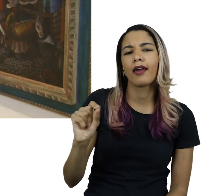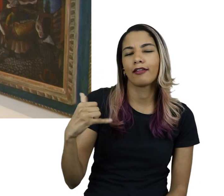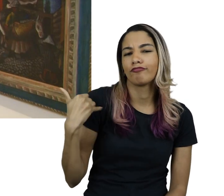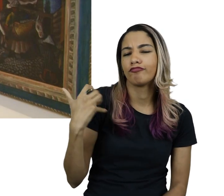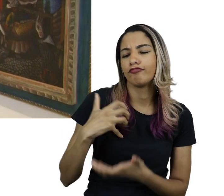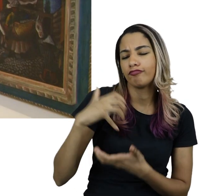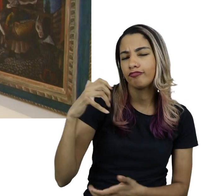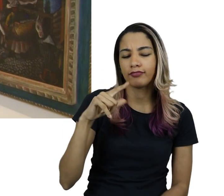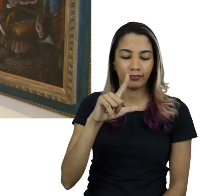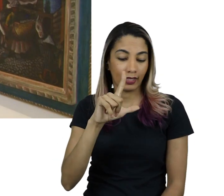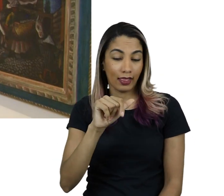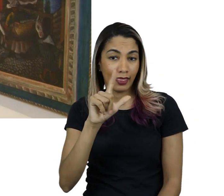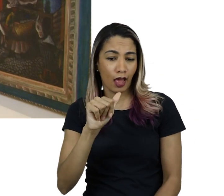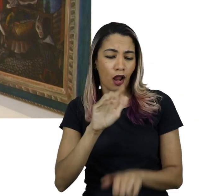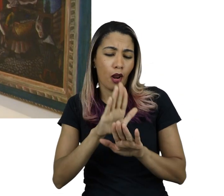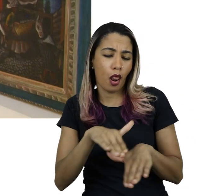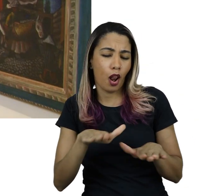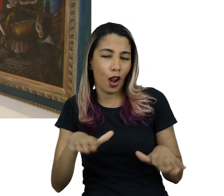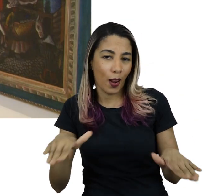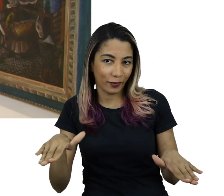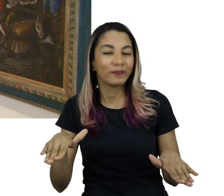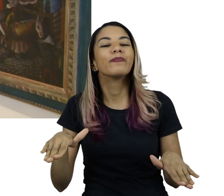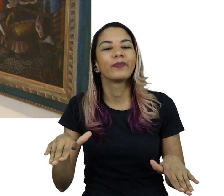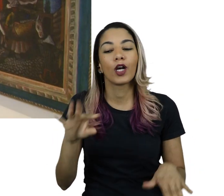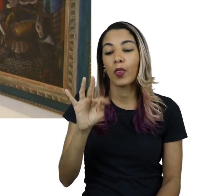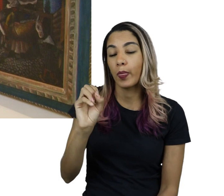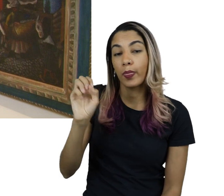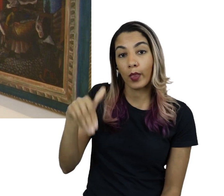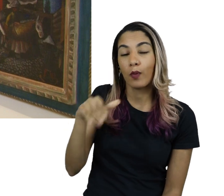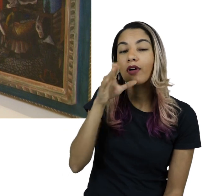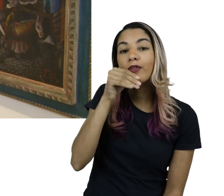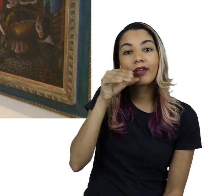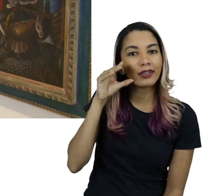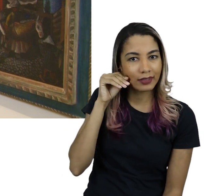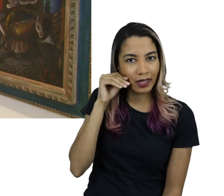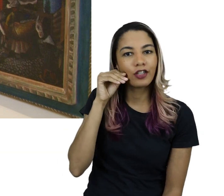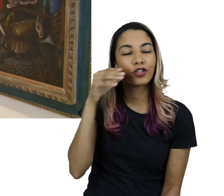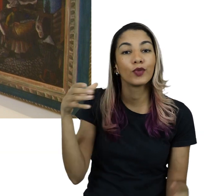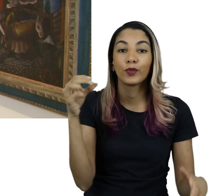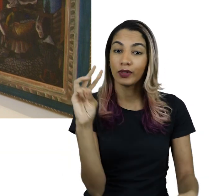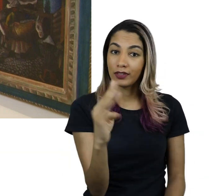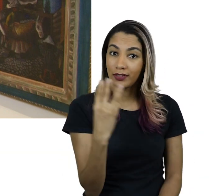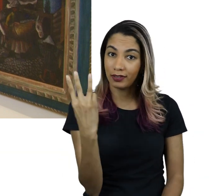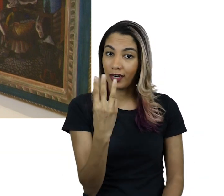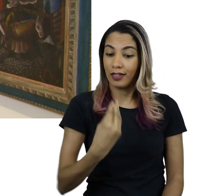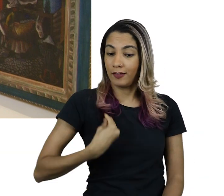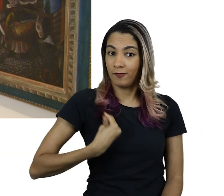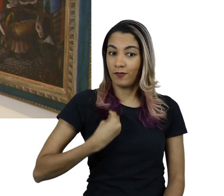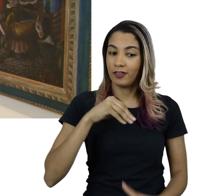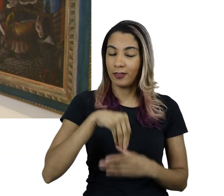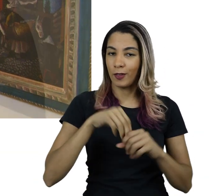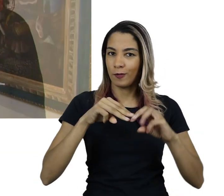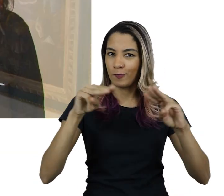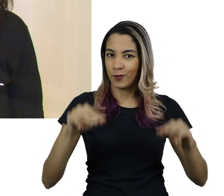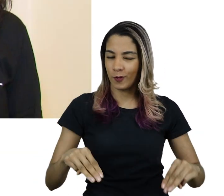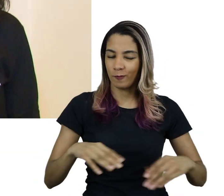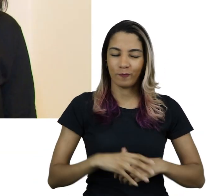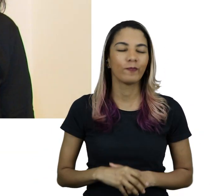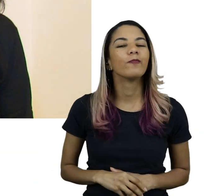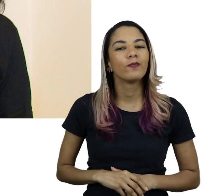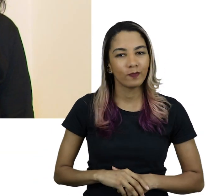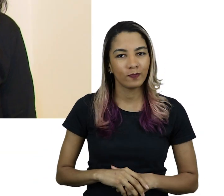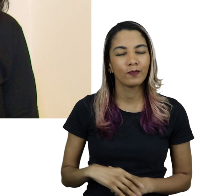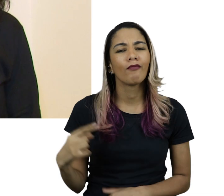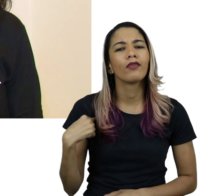A Dona Tetê é uma senhora, a Lala uma criança, o Tom um adolescente que convivem no museu. A